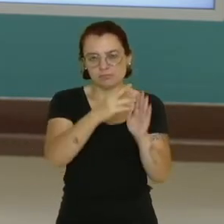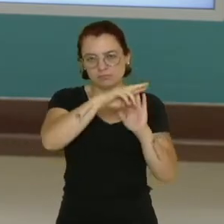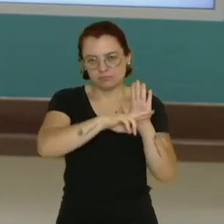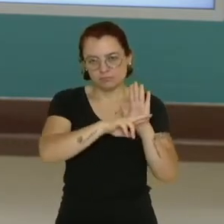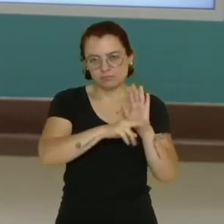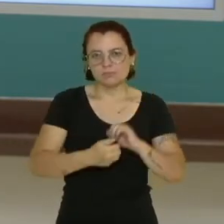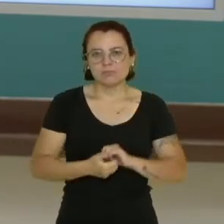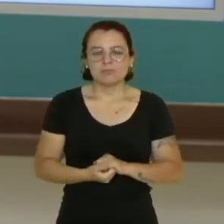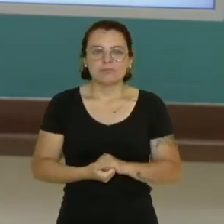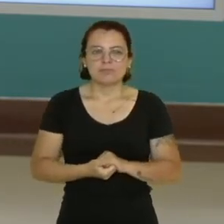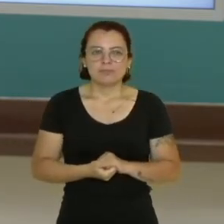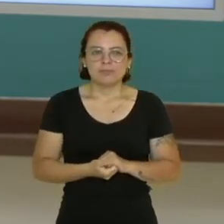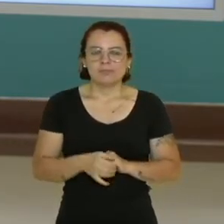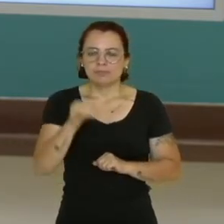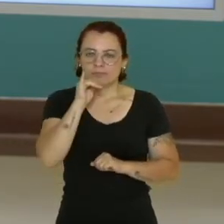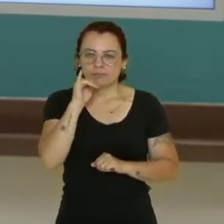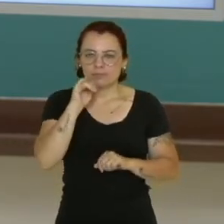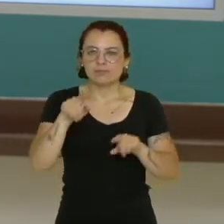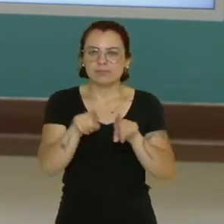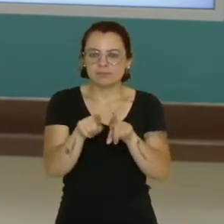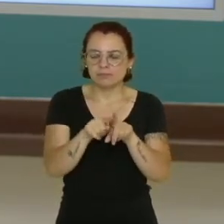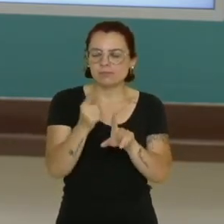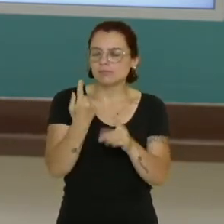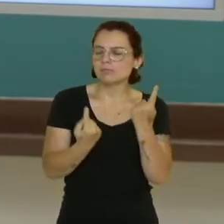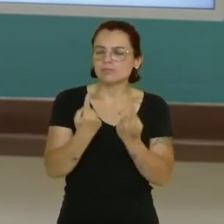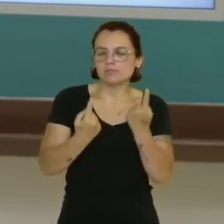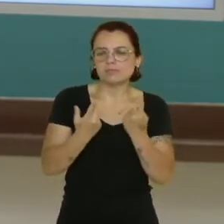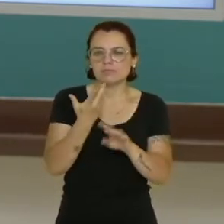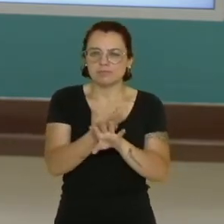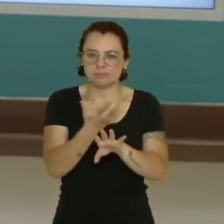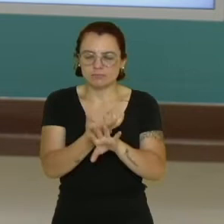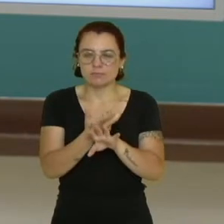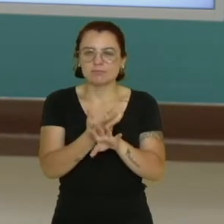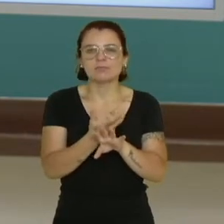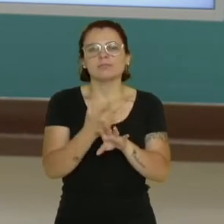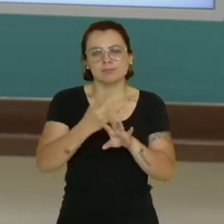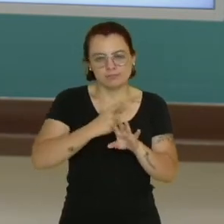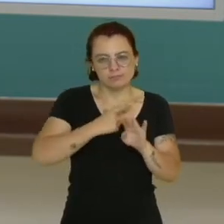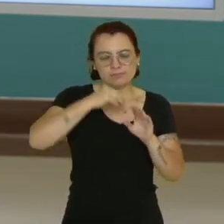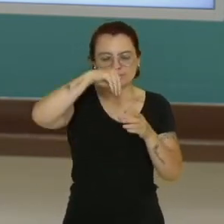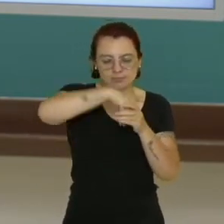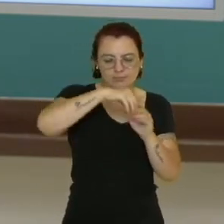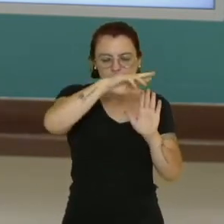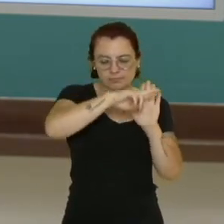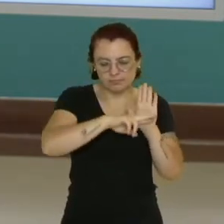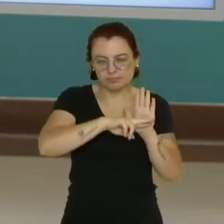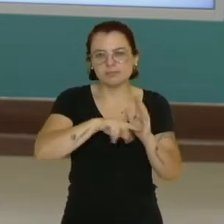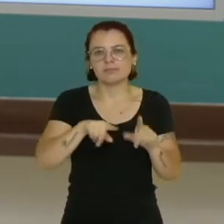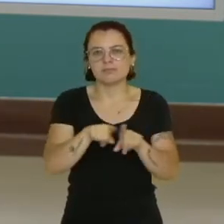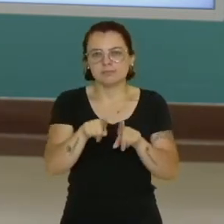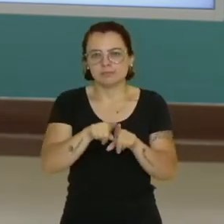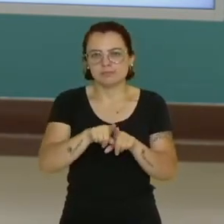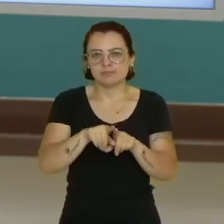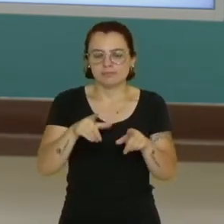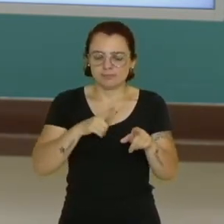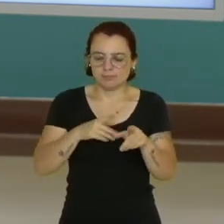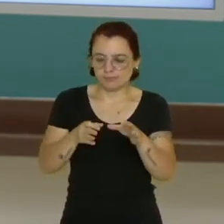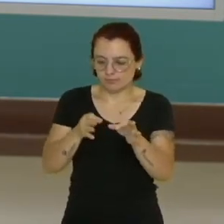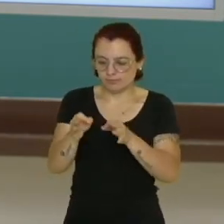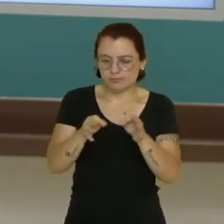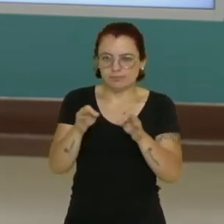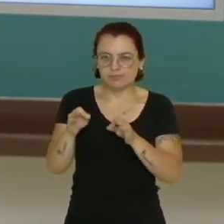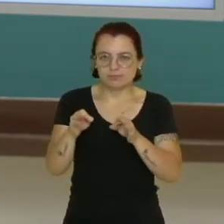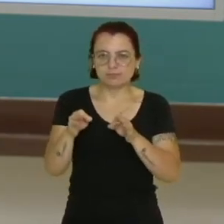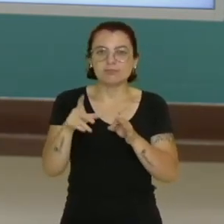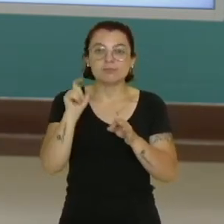Assim como as disciplinas que são ofertadas e todo o cronograma escolar, para você saber, por exemplo, poder planejar quando